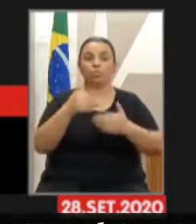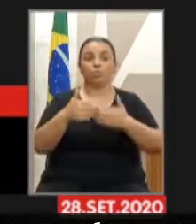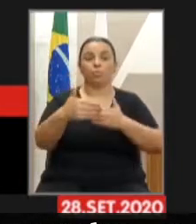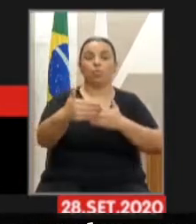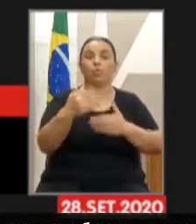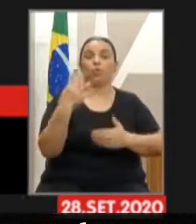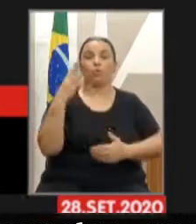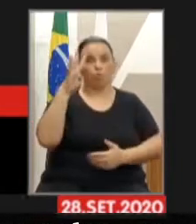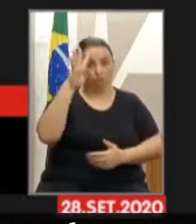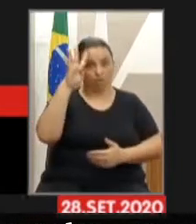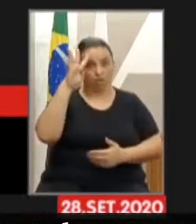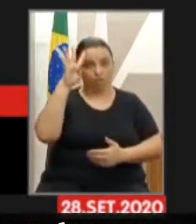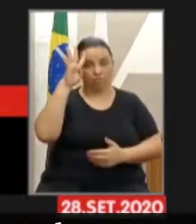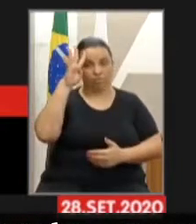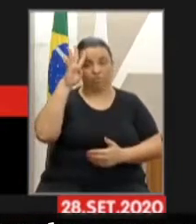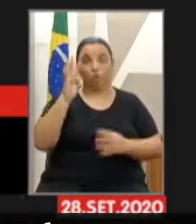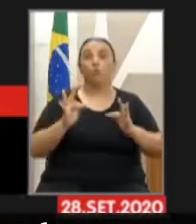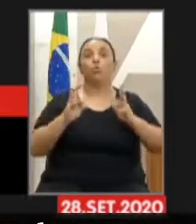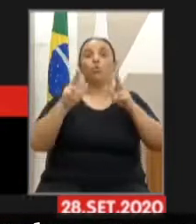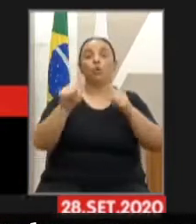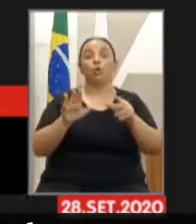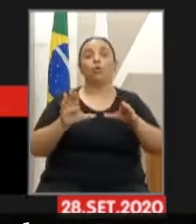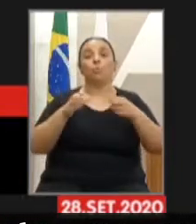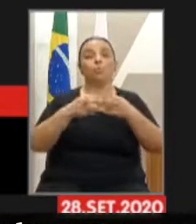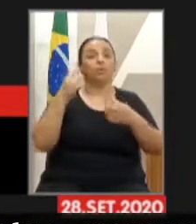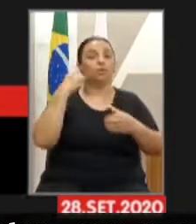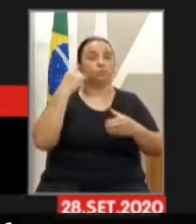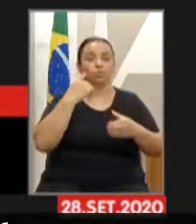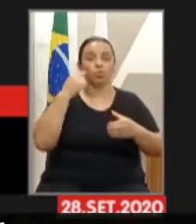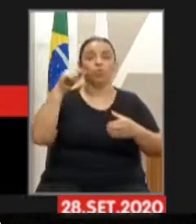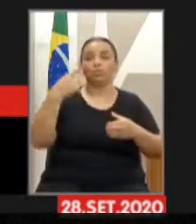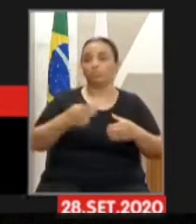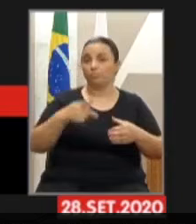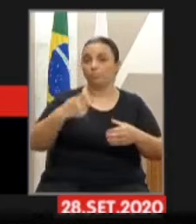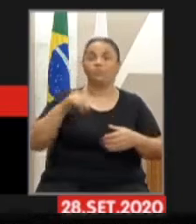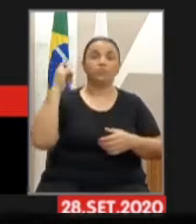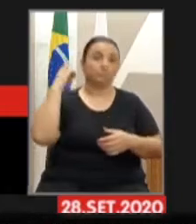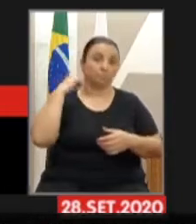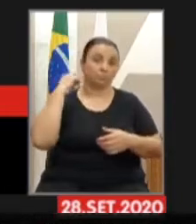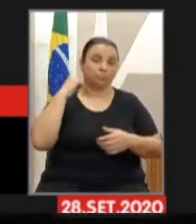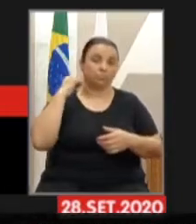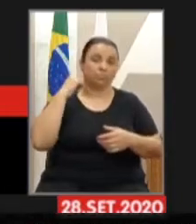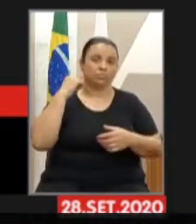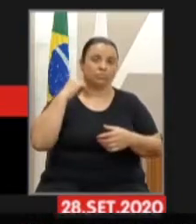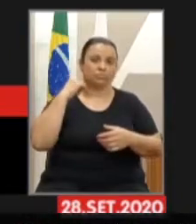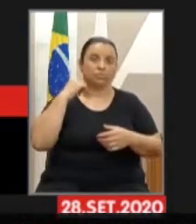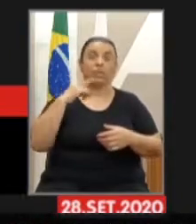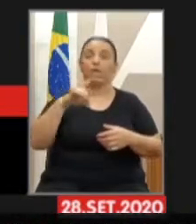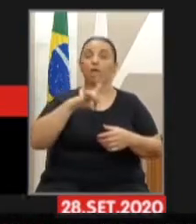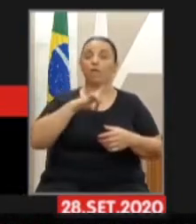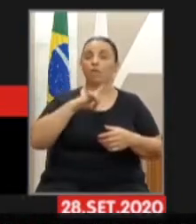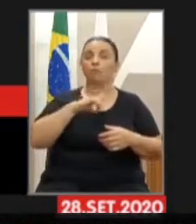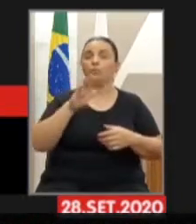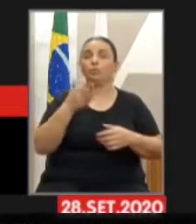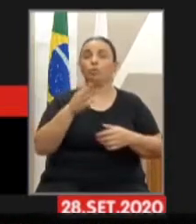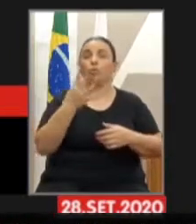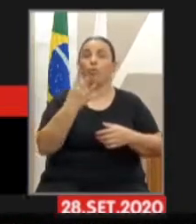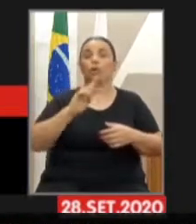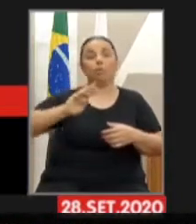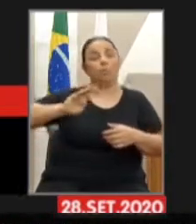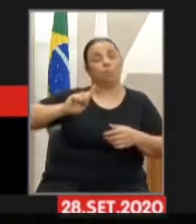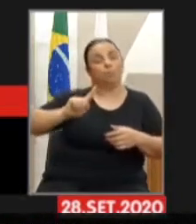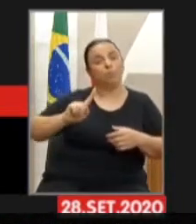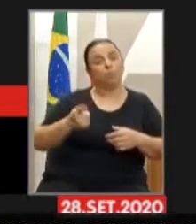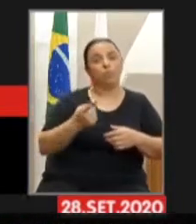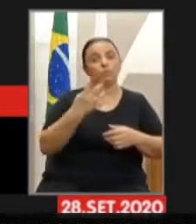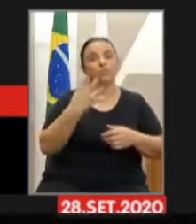Toda a comunidade surda no estado de Minas Gerais, segundo o censo de IBGE 2010, Minas Gerais possui 4.432